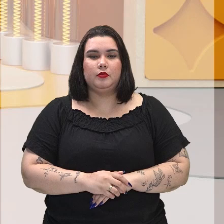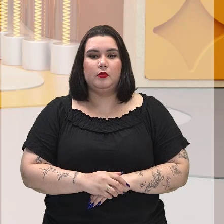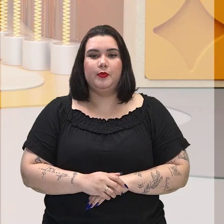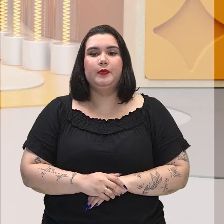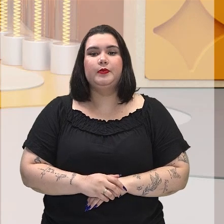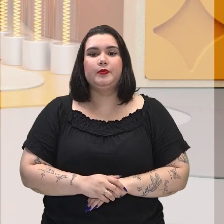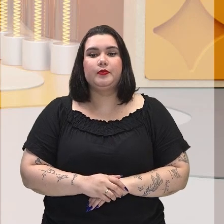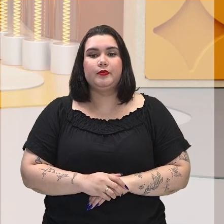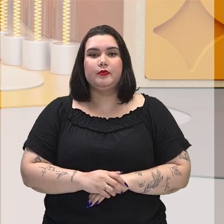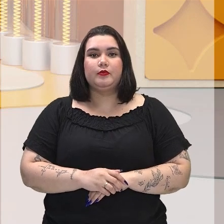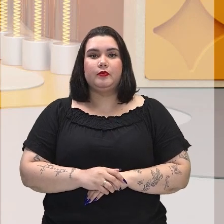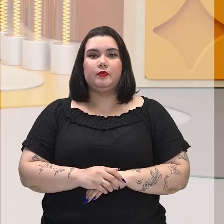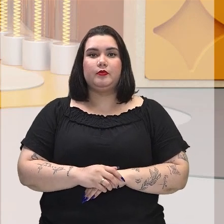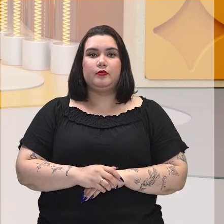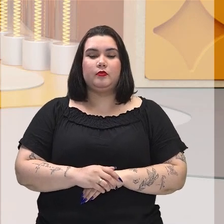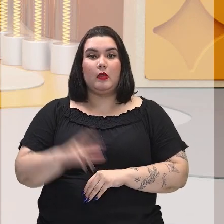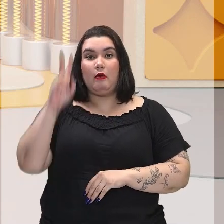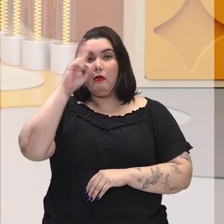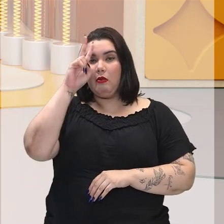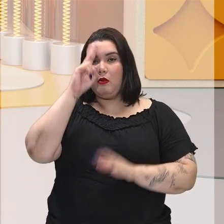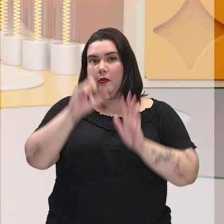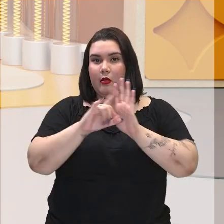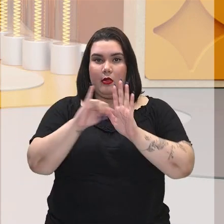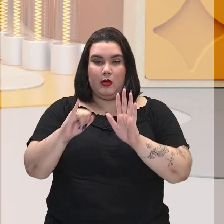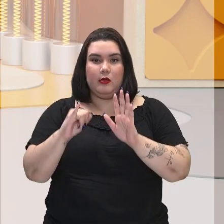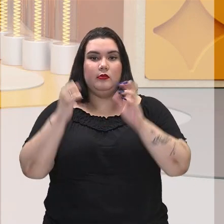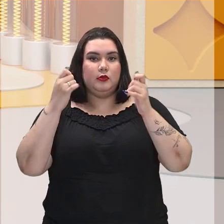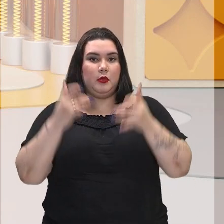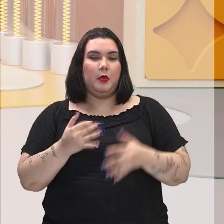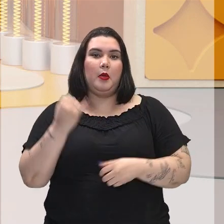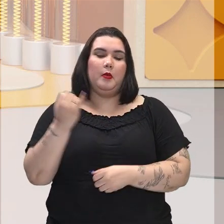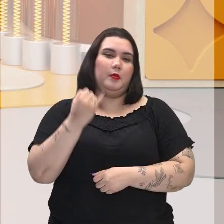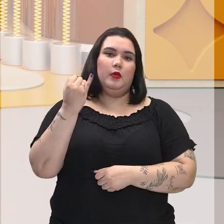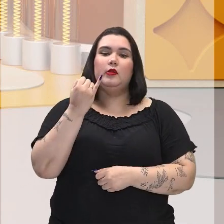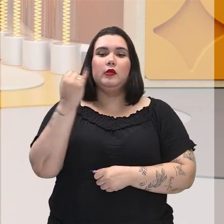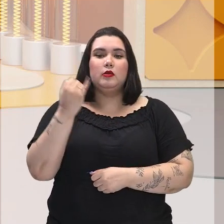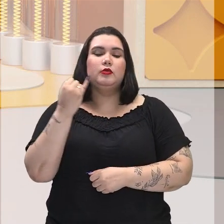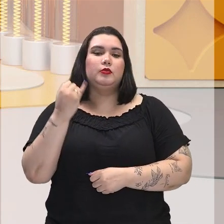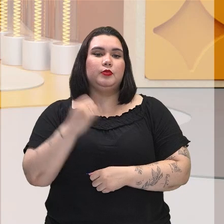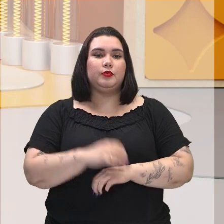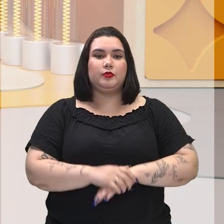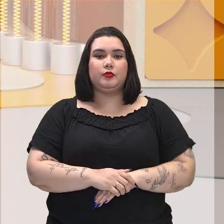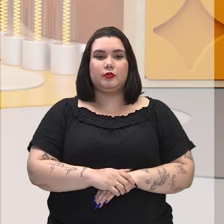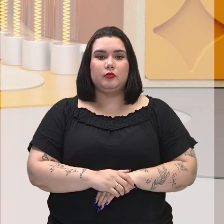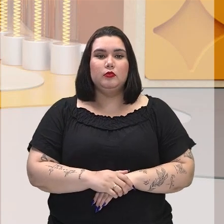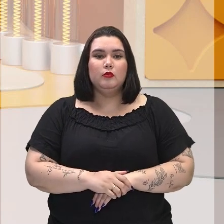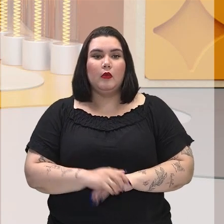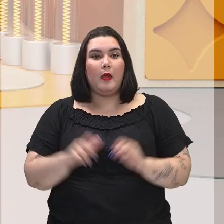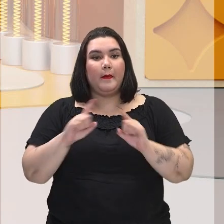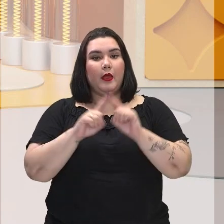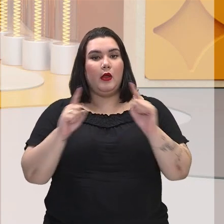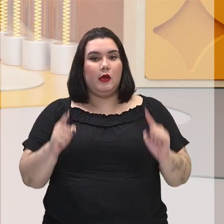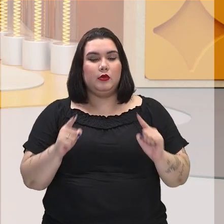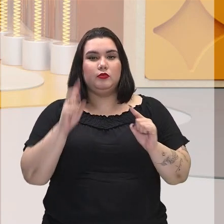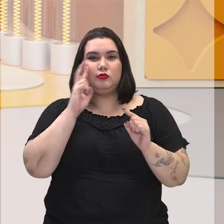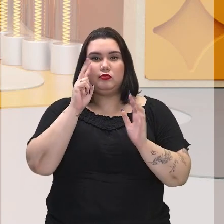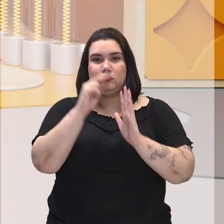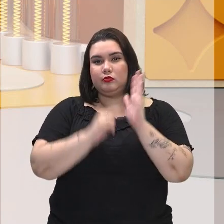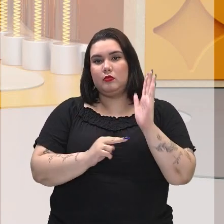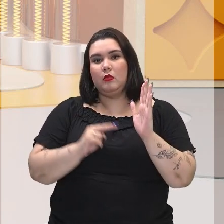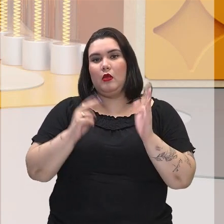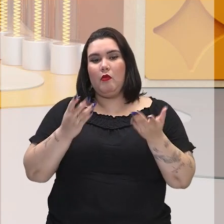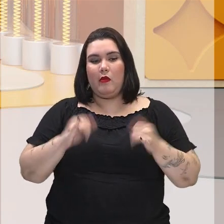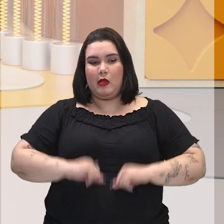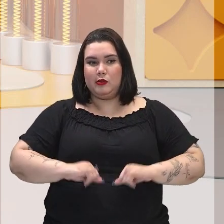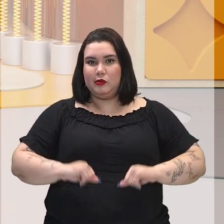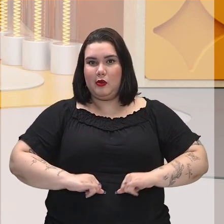1888. Lembra dessa lei que ela é importantíssima e está relacionada à nossa temática. Mas, como a gente viu aí, não quer dizer que o